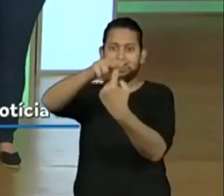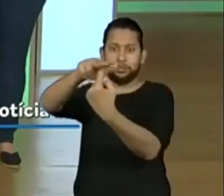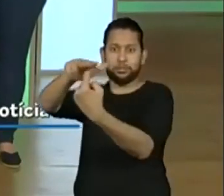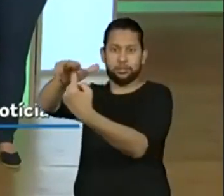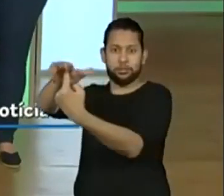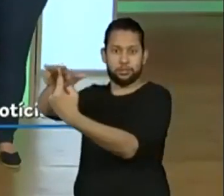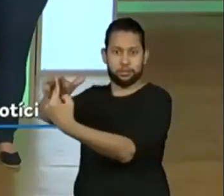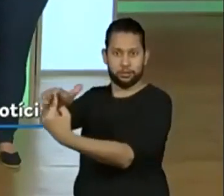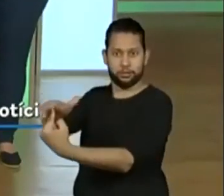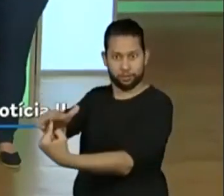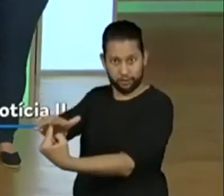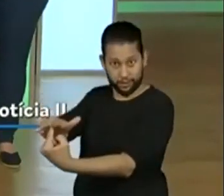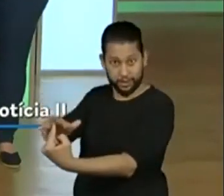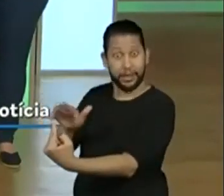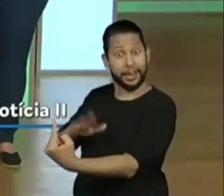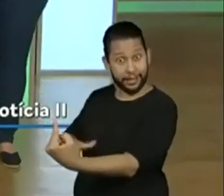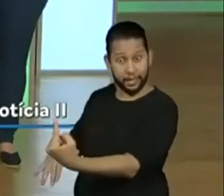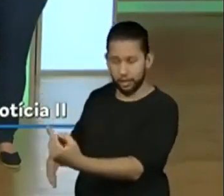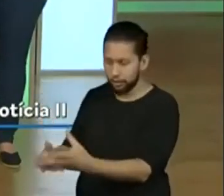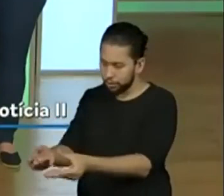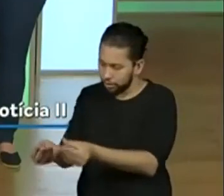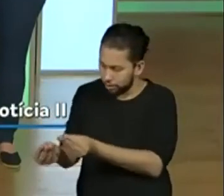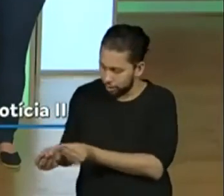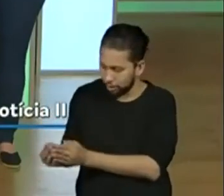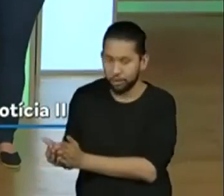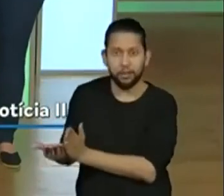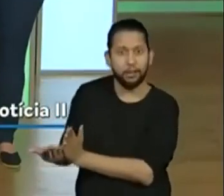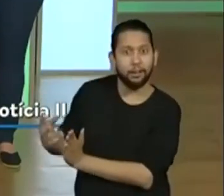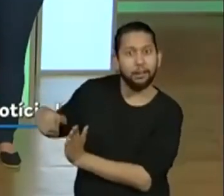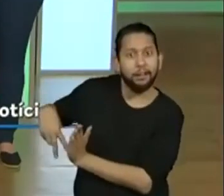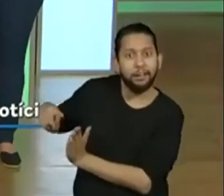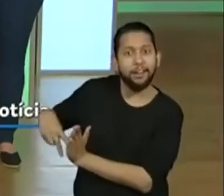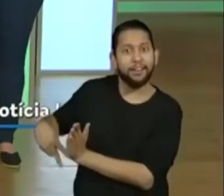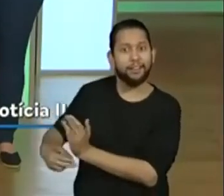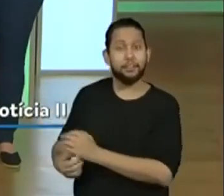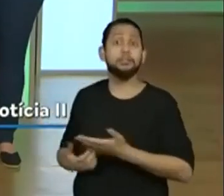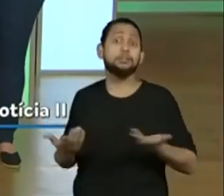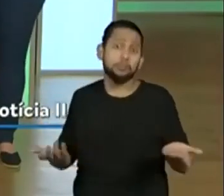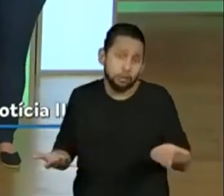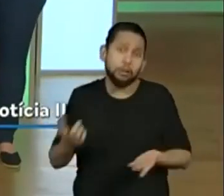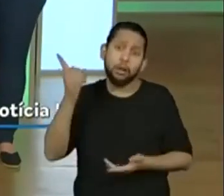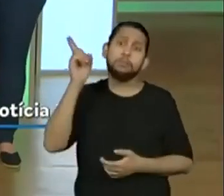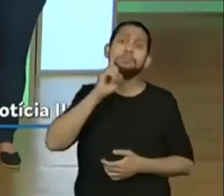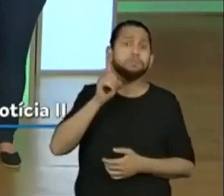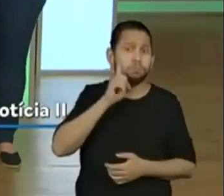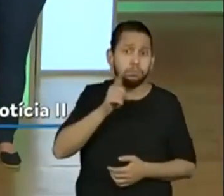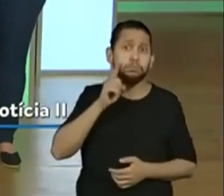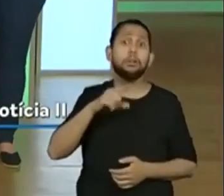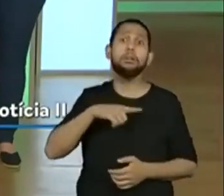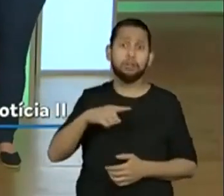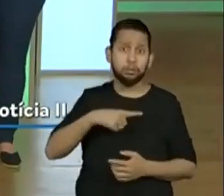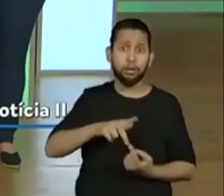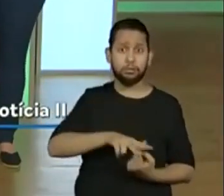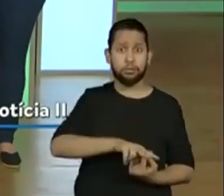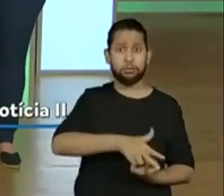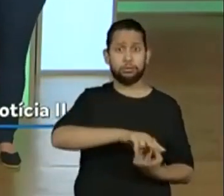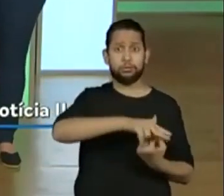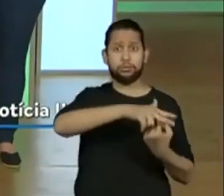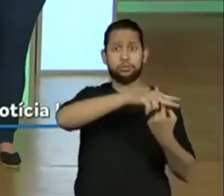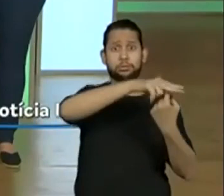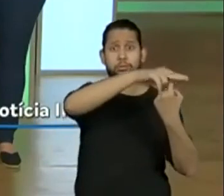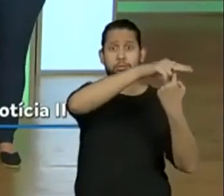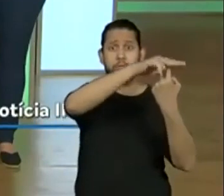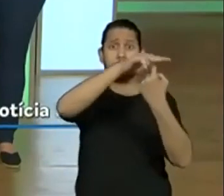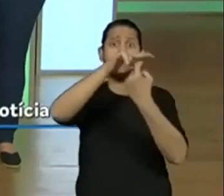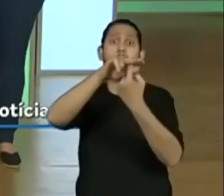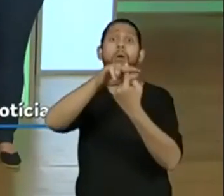que lá nos Estados Unidos eles já fazem até entregas de refeições e produtos domésticos dessa forma e que